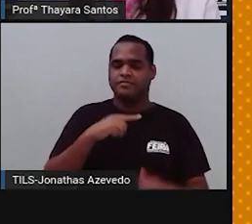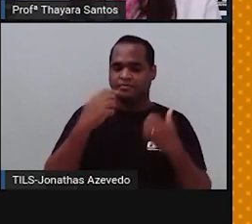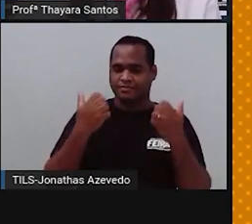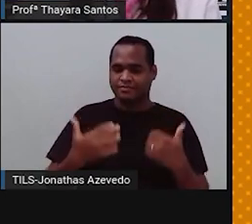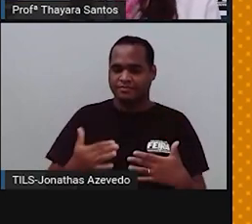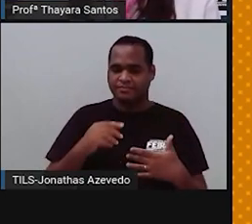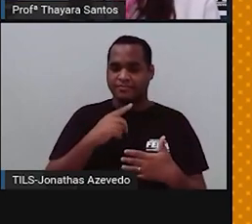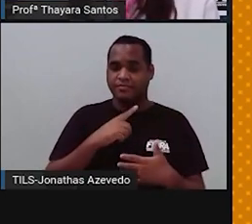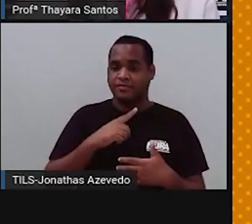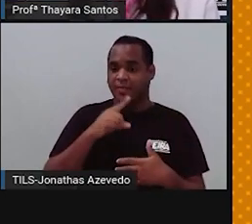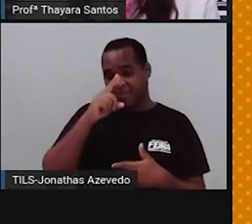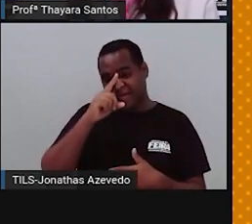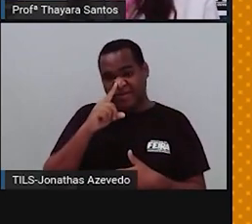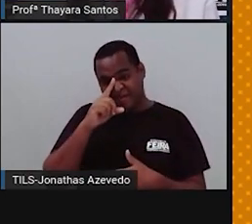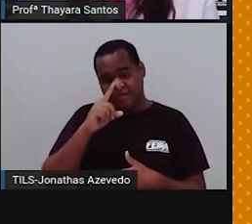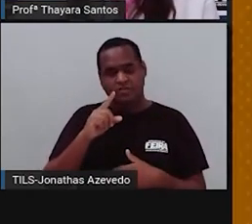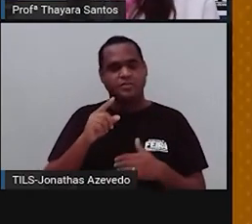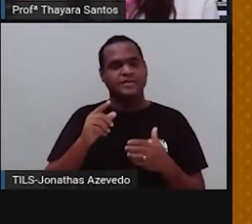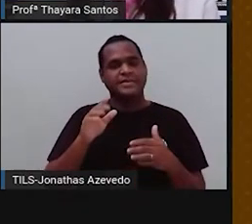risco ali, de perigo.